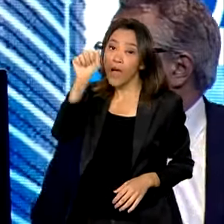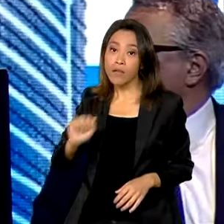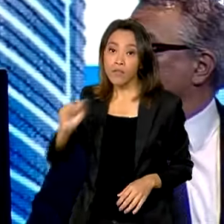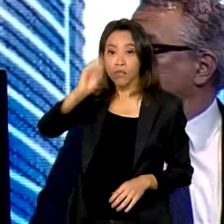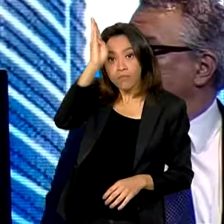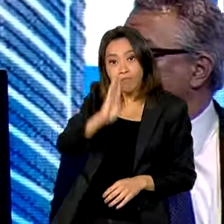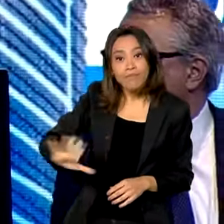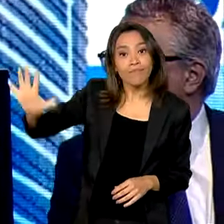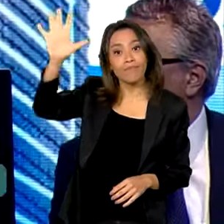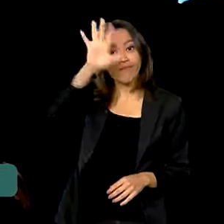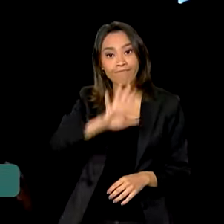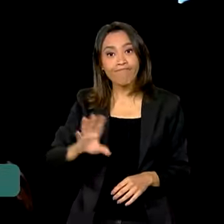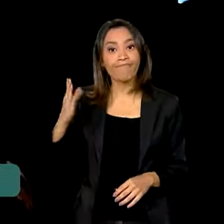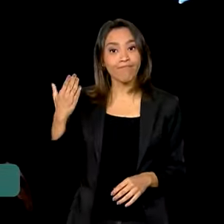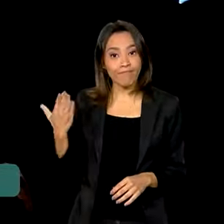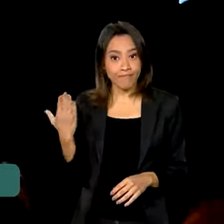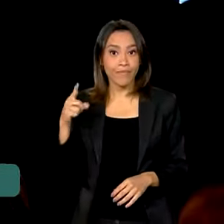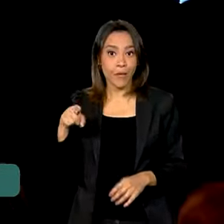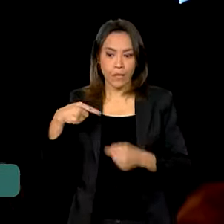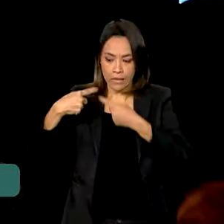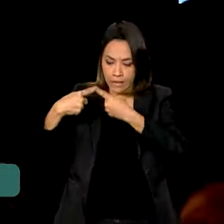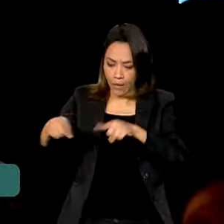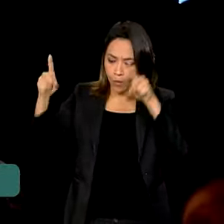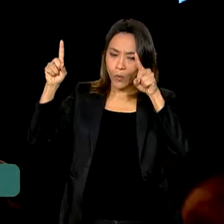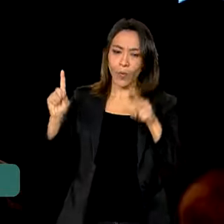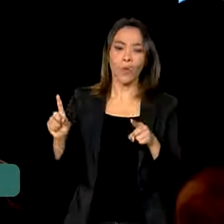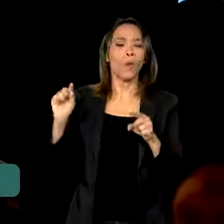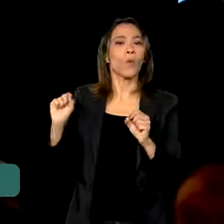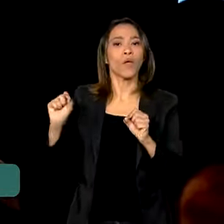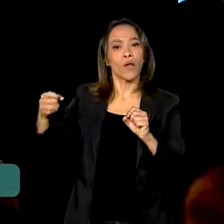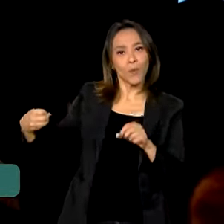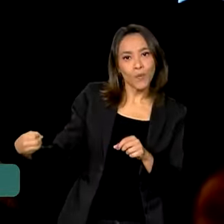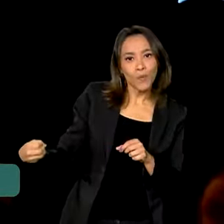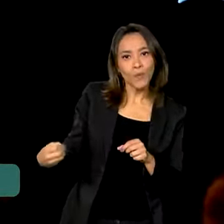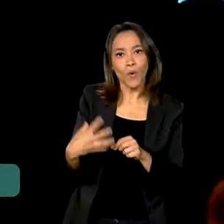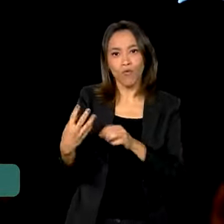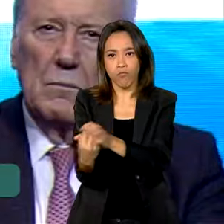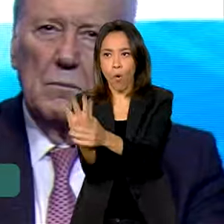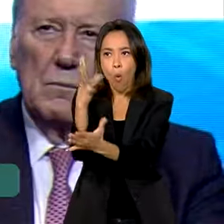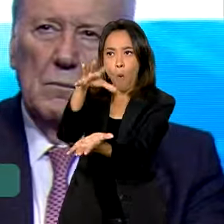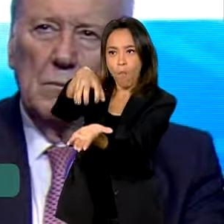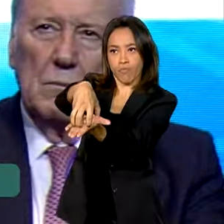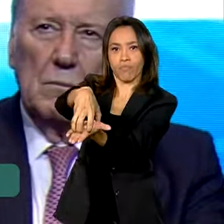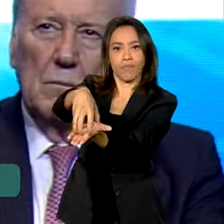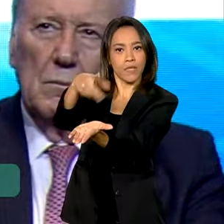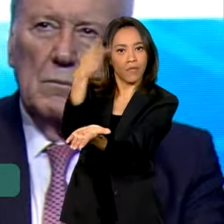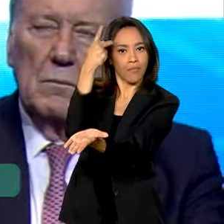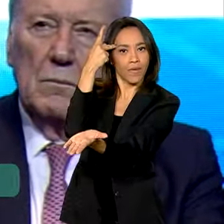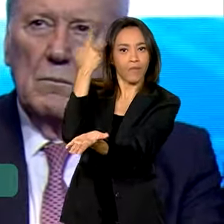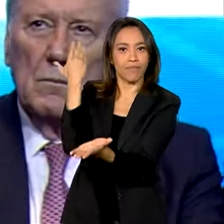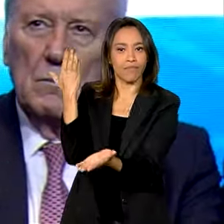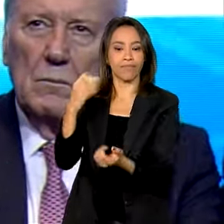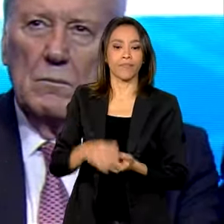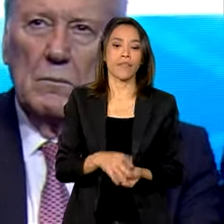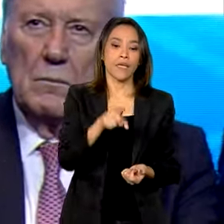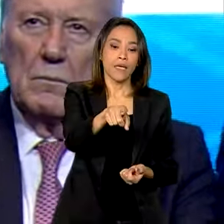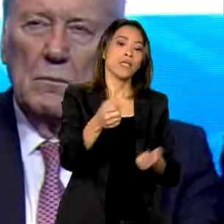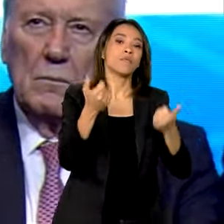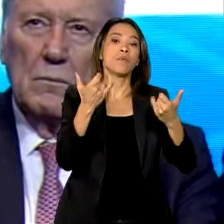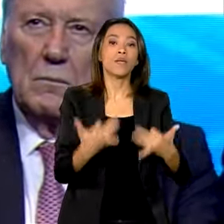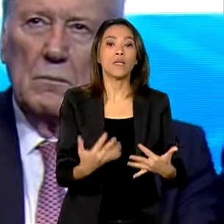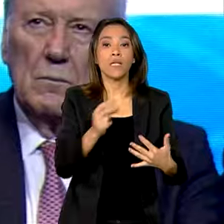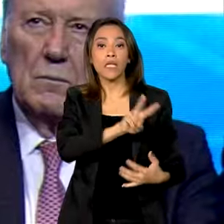Veículos Automotores, a Anfávia, inaugurou uma nova sede em São Paulo. Com essa coisa chamada transição